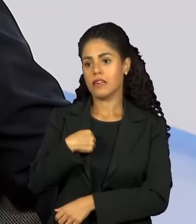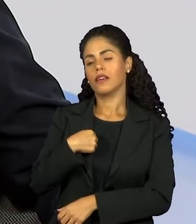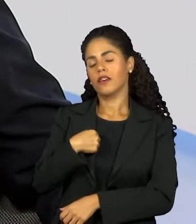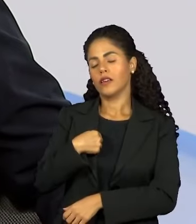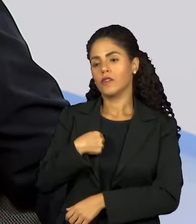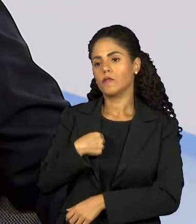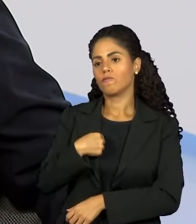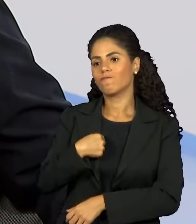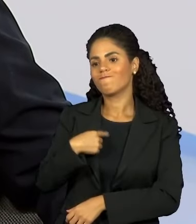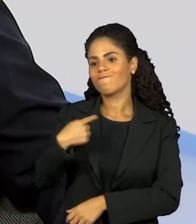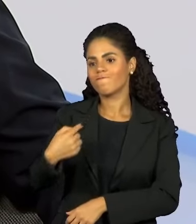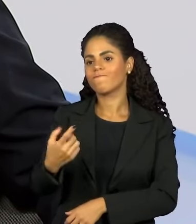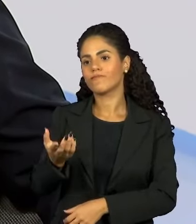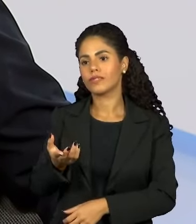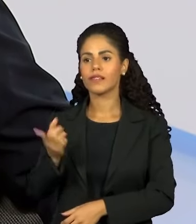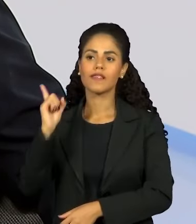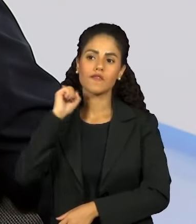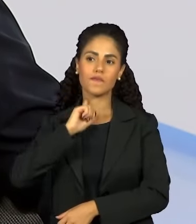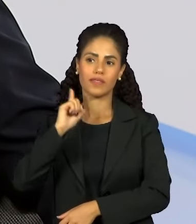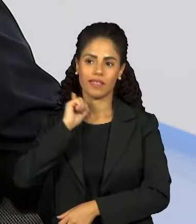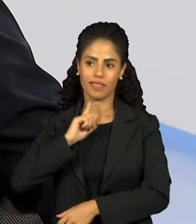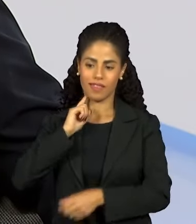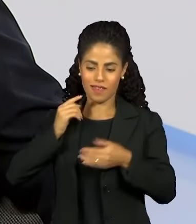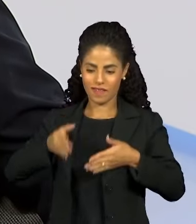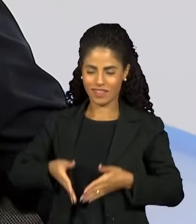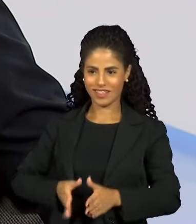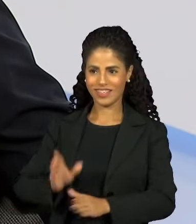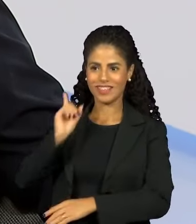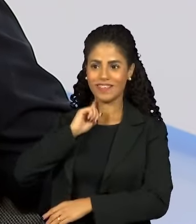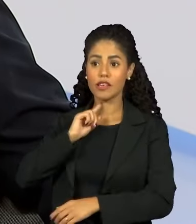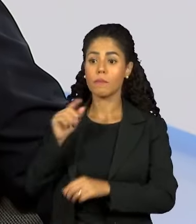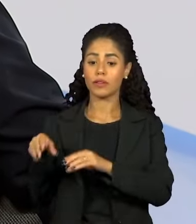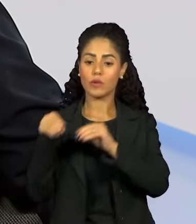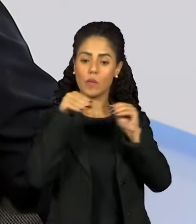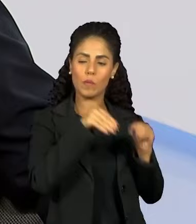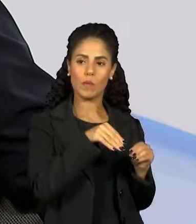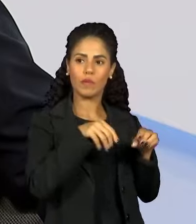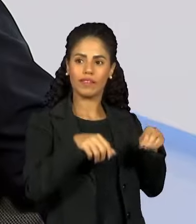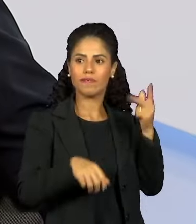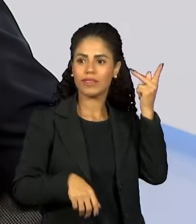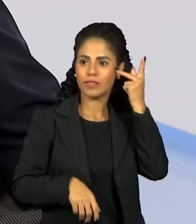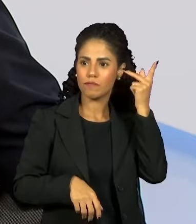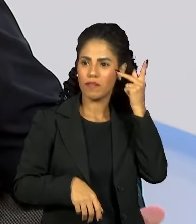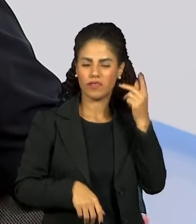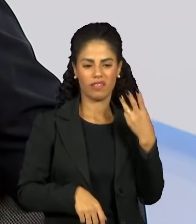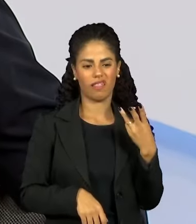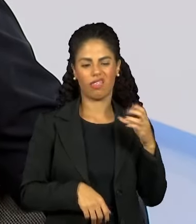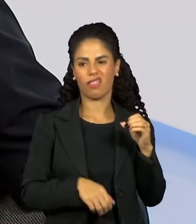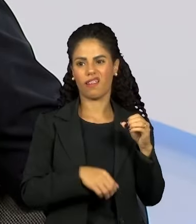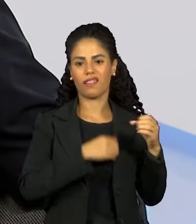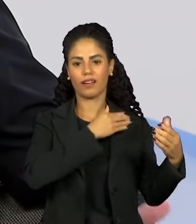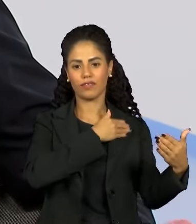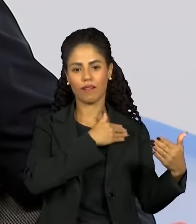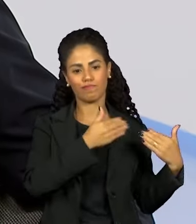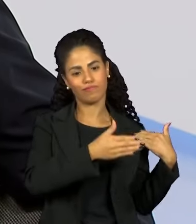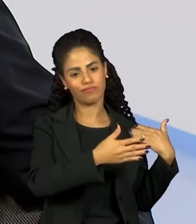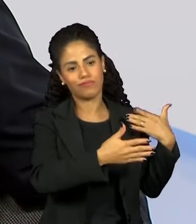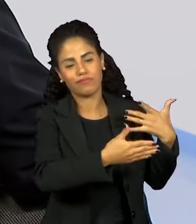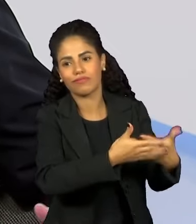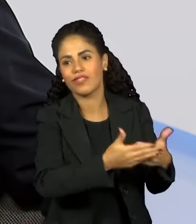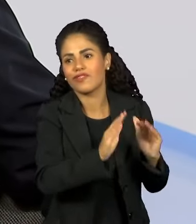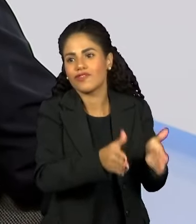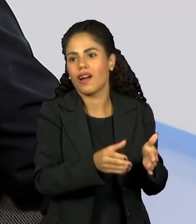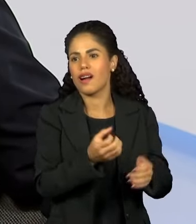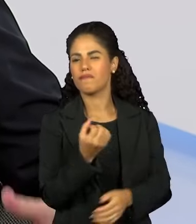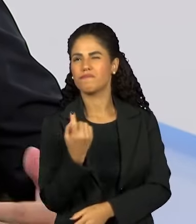Eu sou mineiro, mas moro aqui em São Paulo há mais de 30 anos. Eu estava aqui em São Paulo nos anos 90